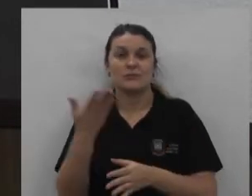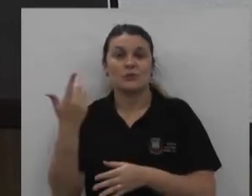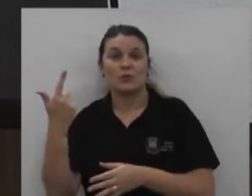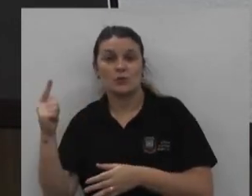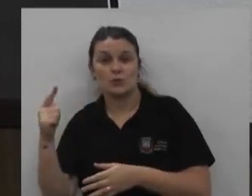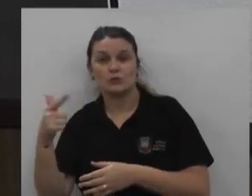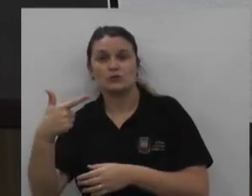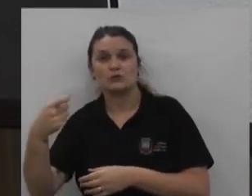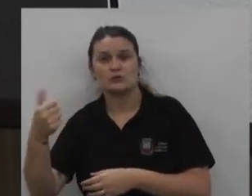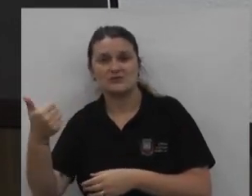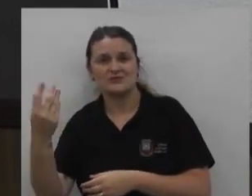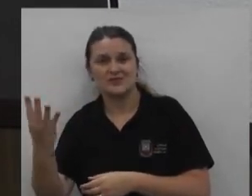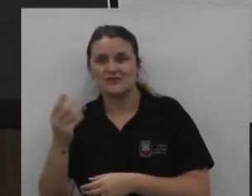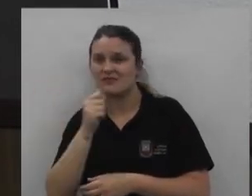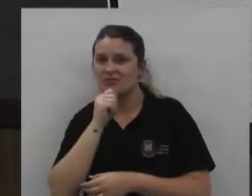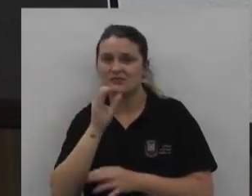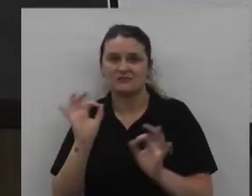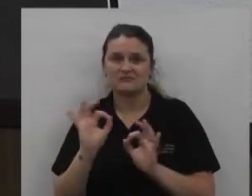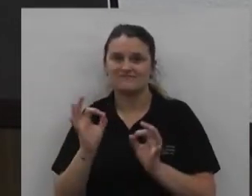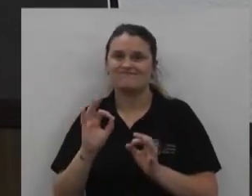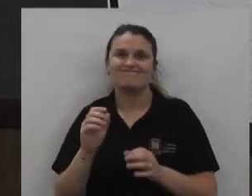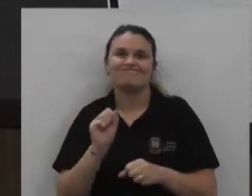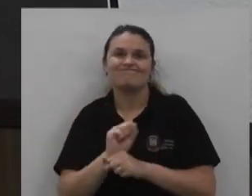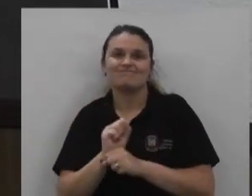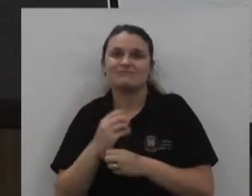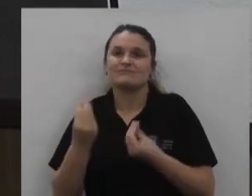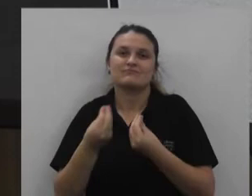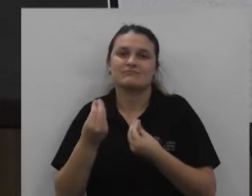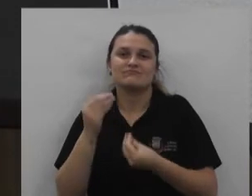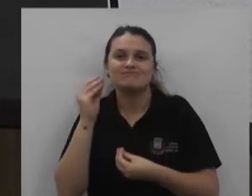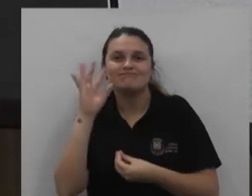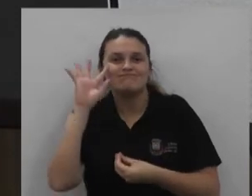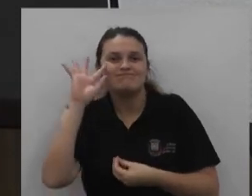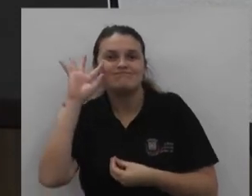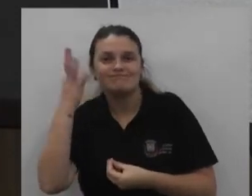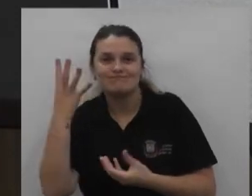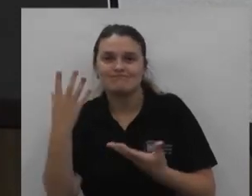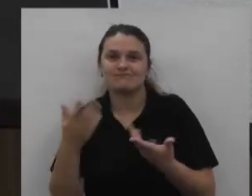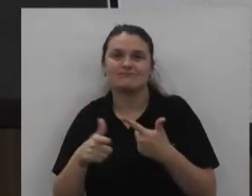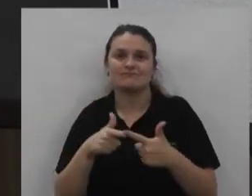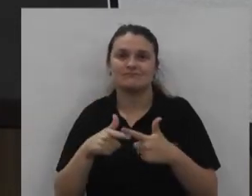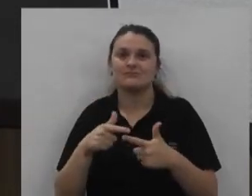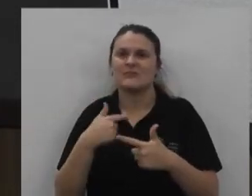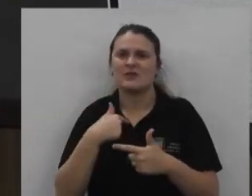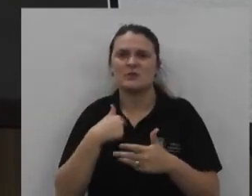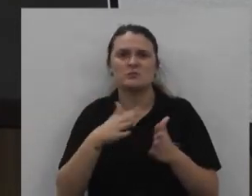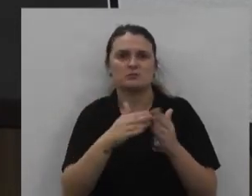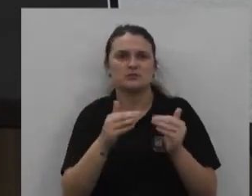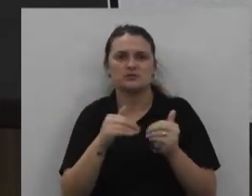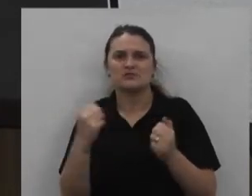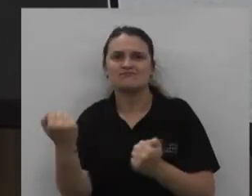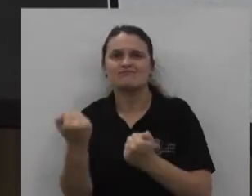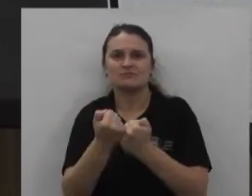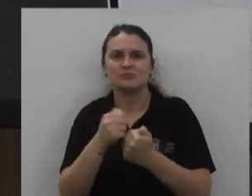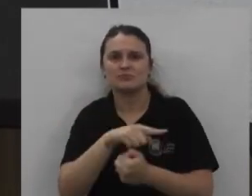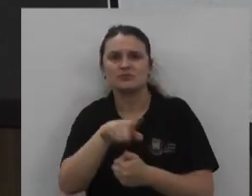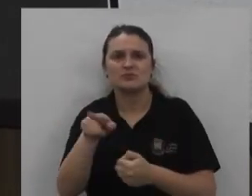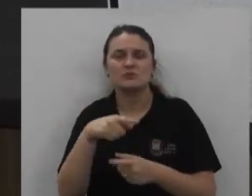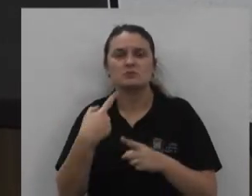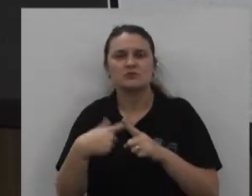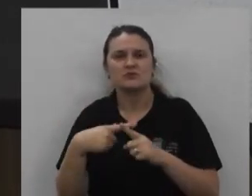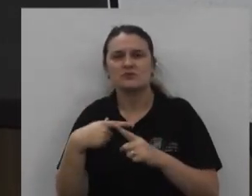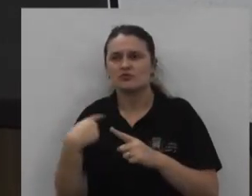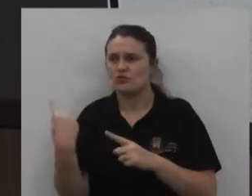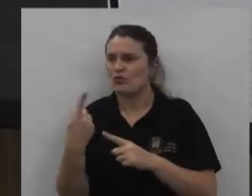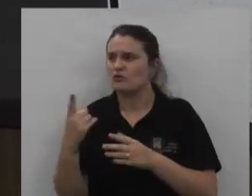fique pronto para terminar esse problema nós temos que buscar soluções e por isso que eu conto com vocês para que juntos a